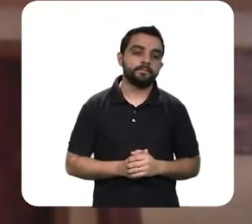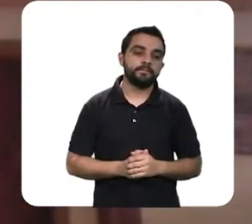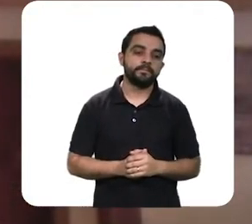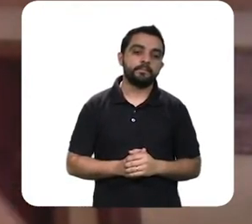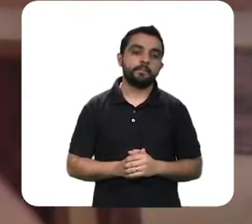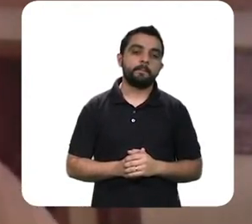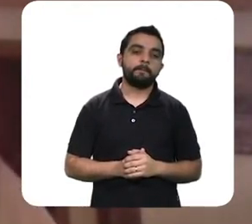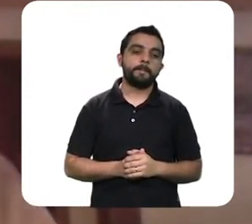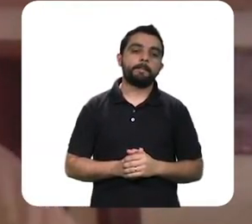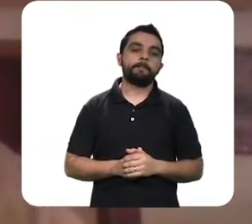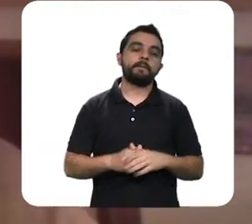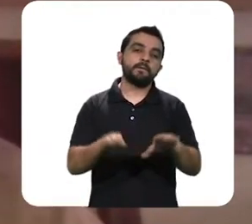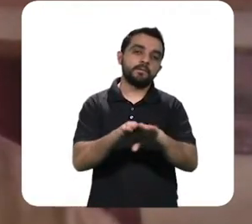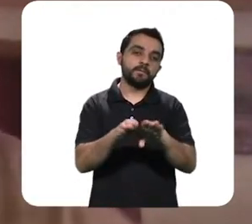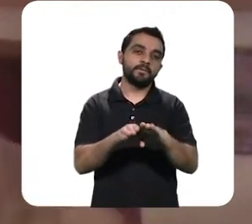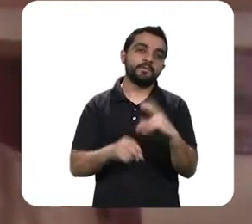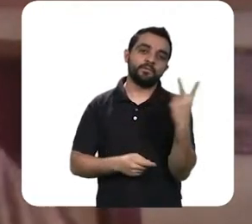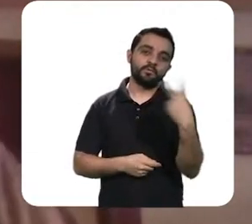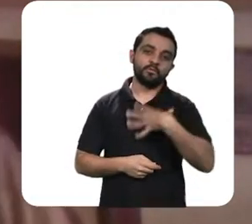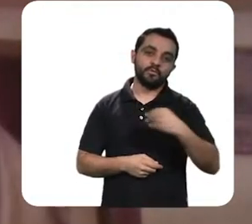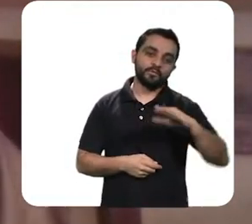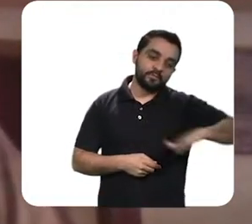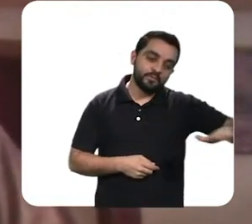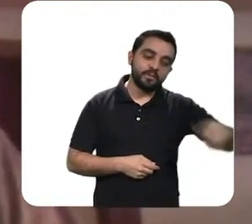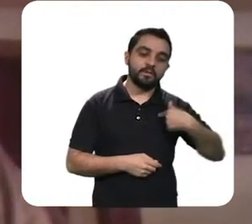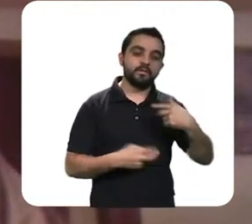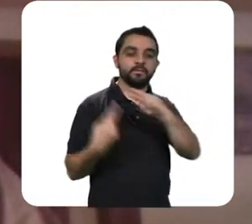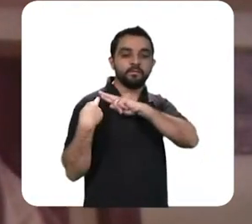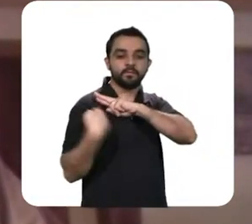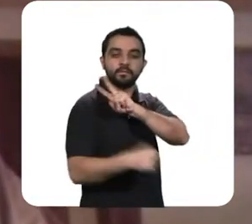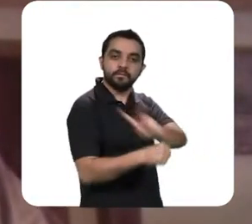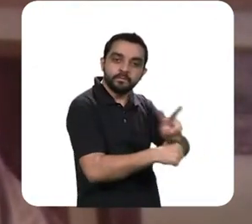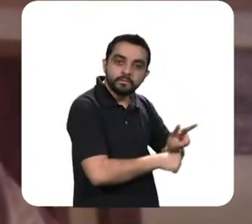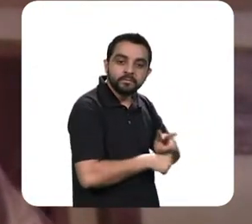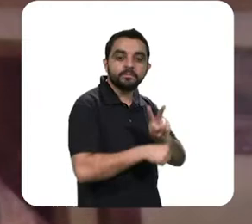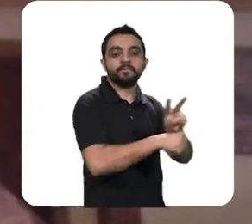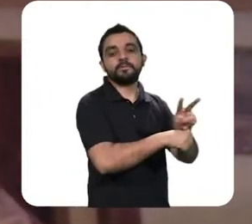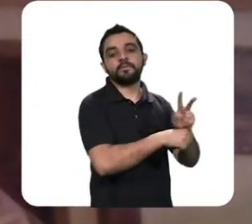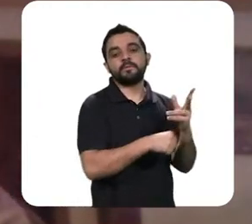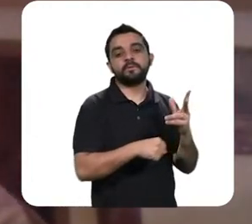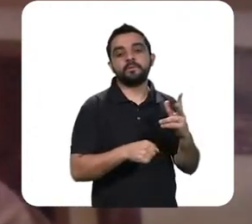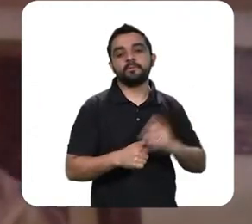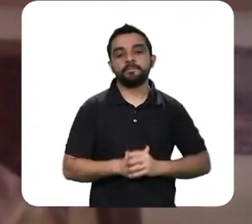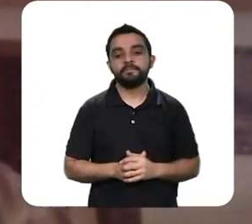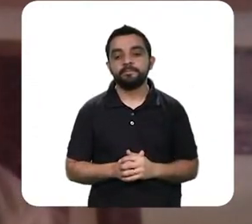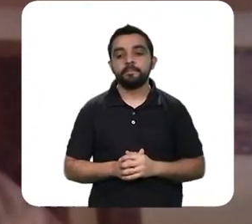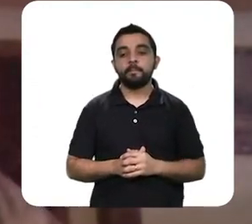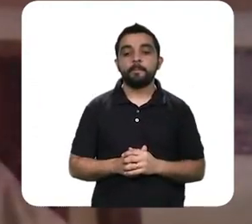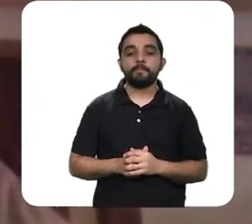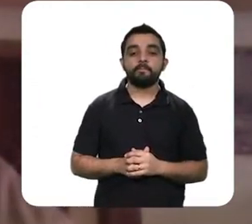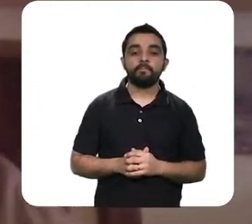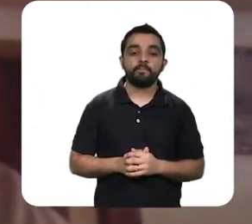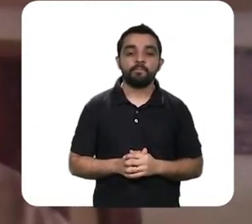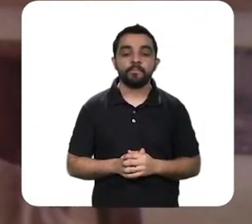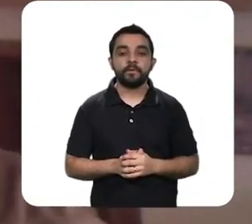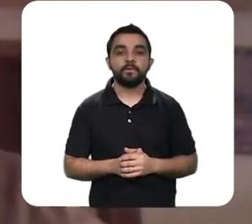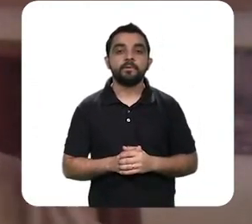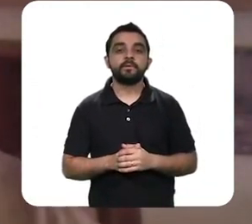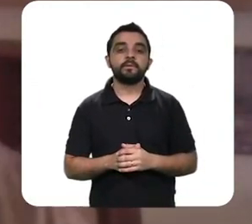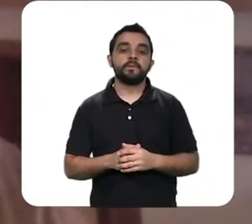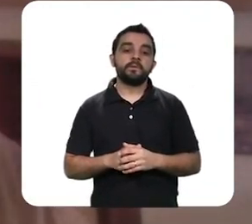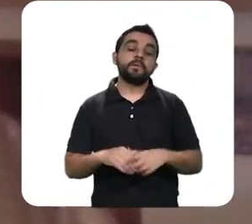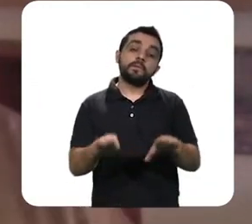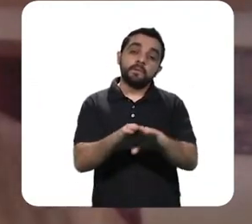obrigações aqui de quem tem duas crianças pequenas em casa me impor a dever primeiro a gente entrar no debate que foi muito produtivo aprendi bastante com os